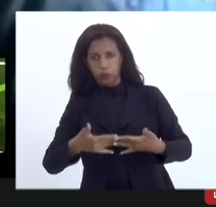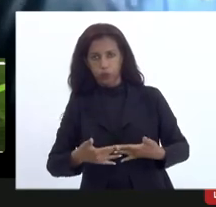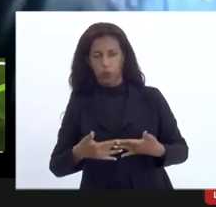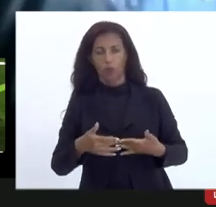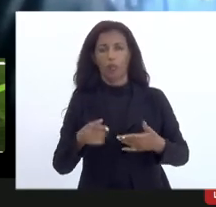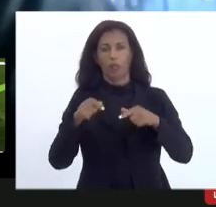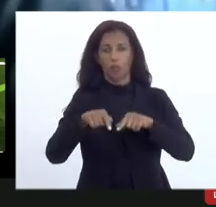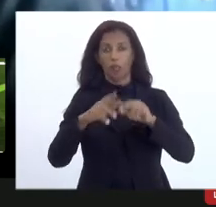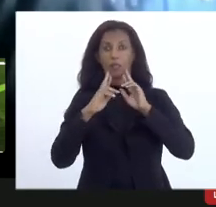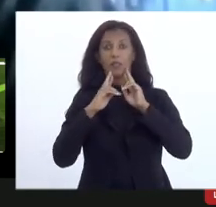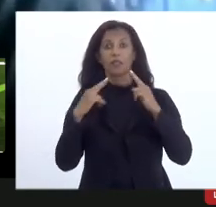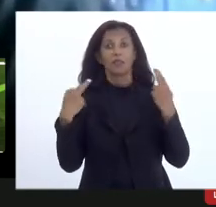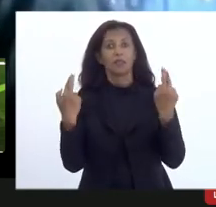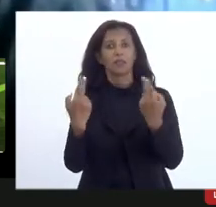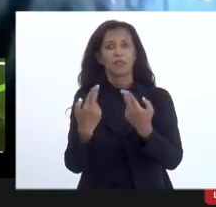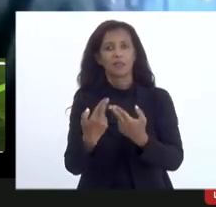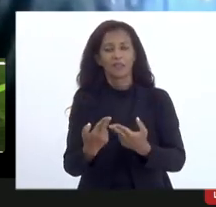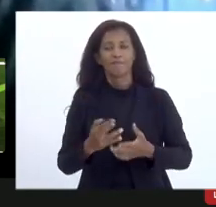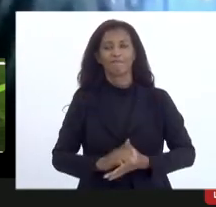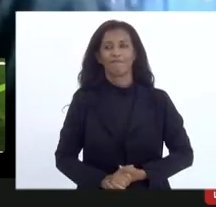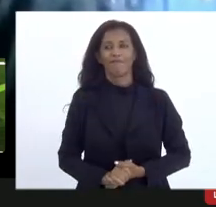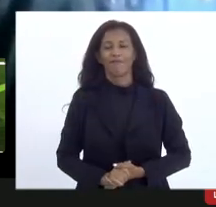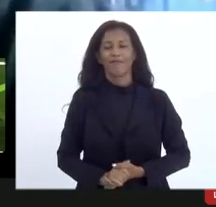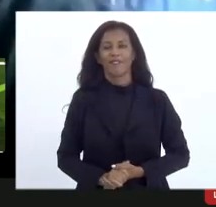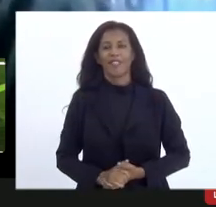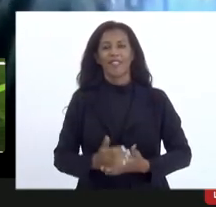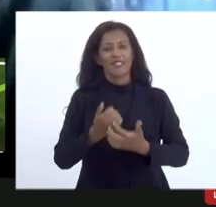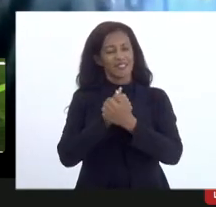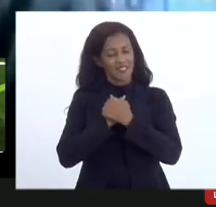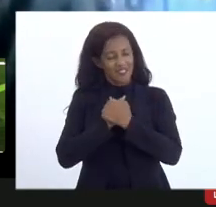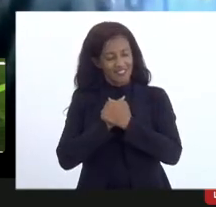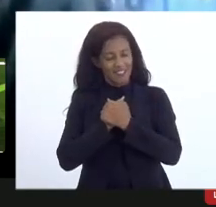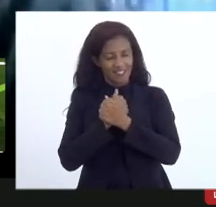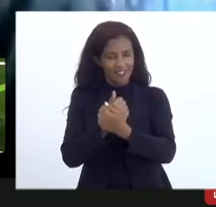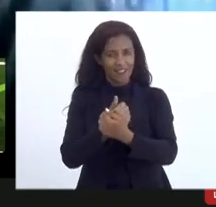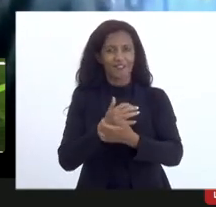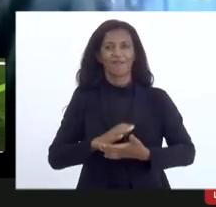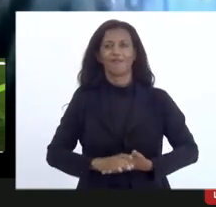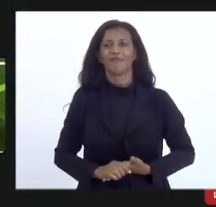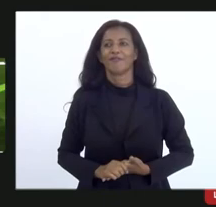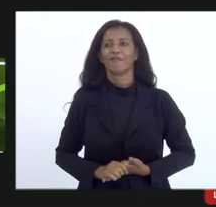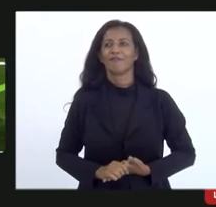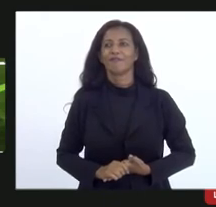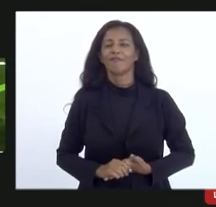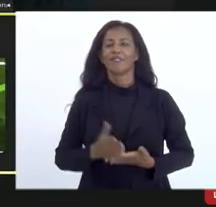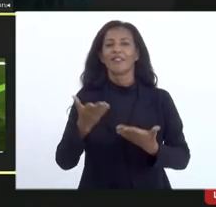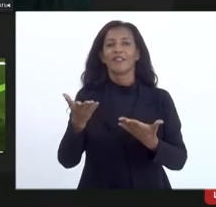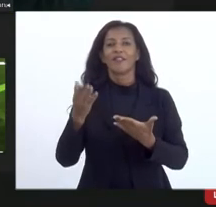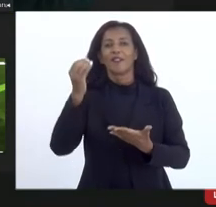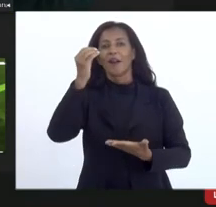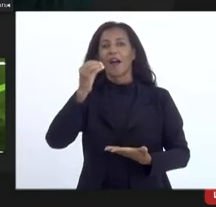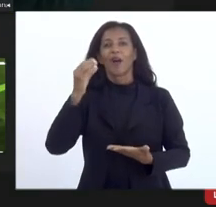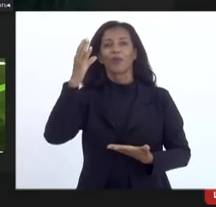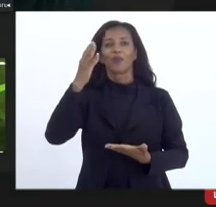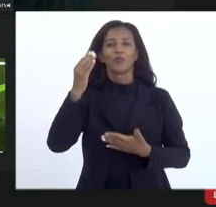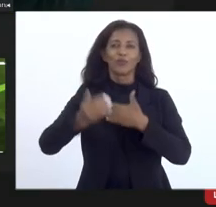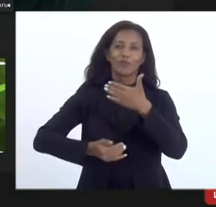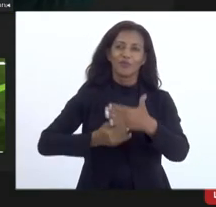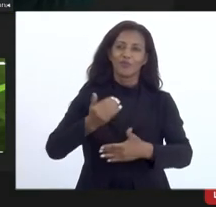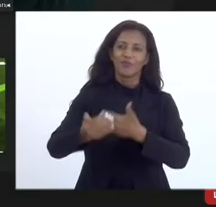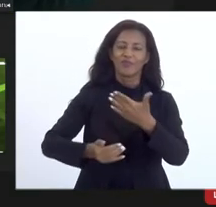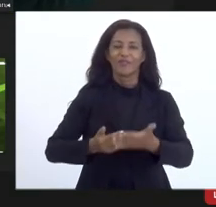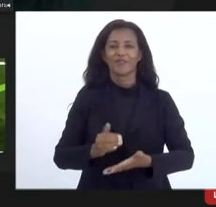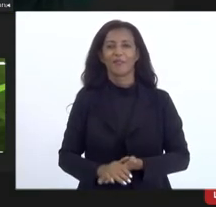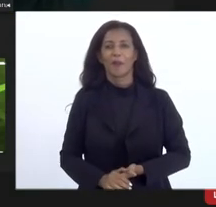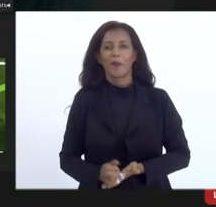nessa audiência. Saudações eco-libertárias, ele vai passar, a cultura vai continuar. Bom